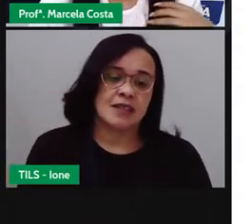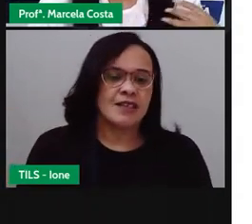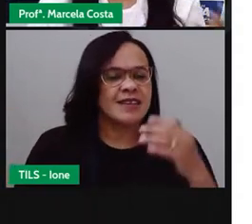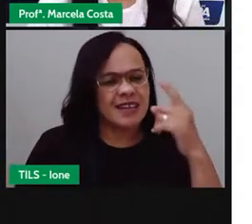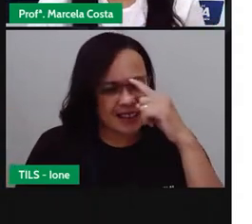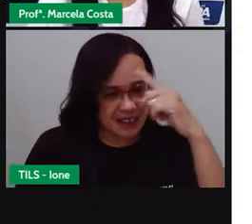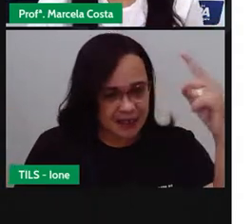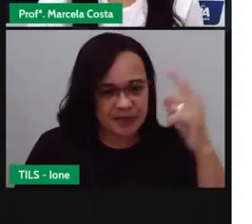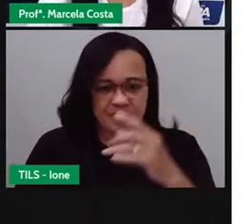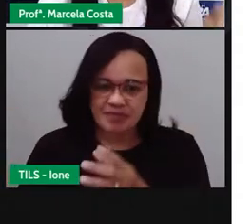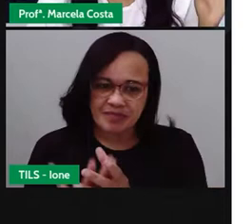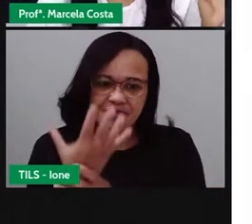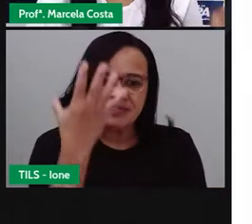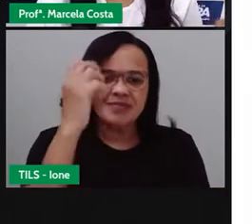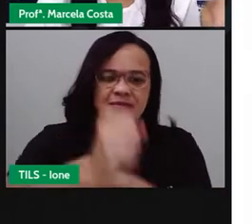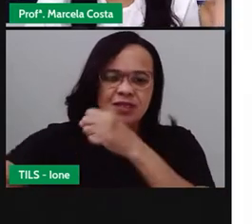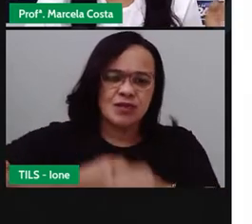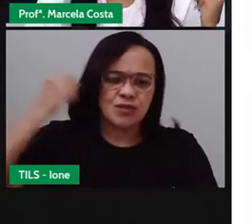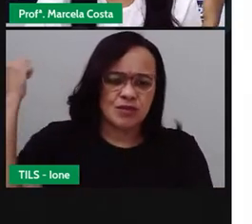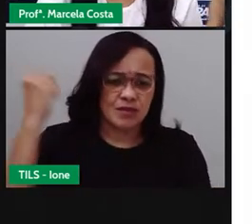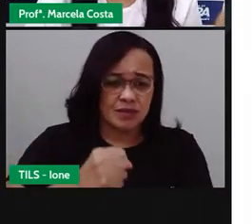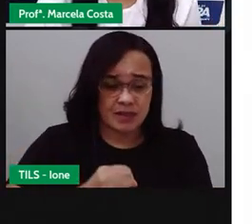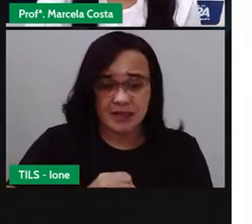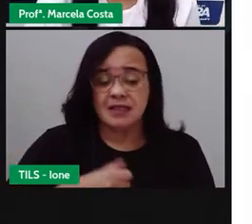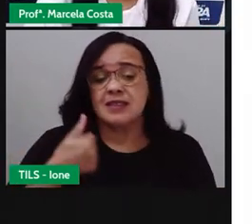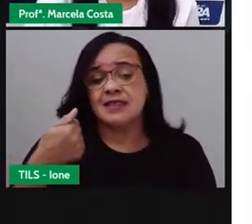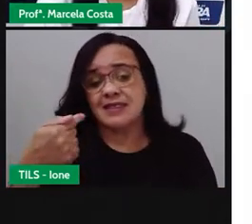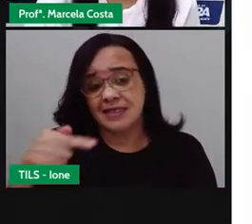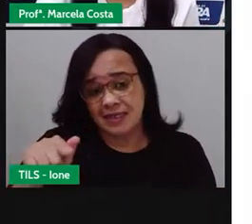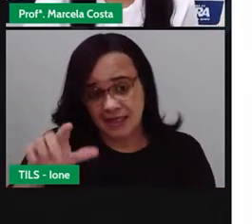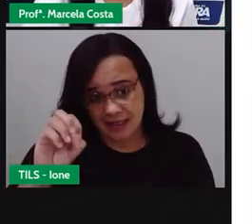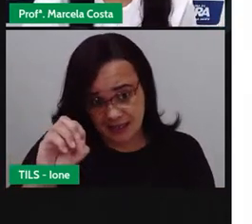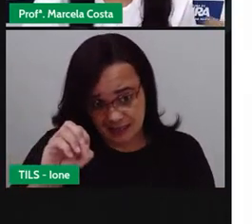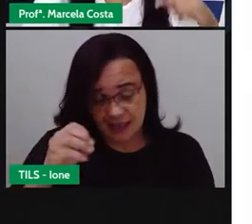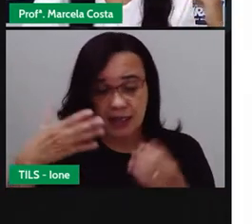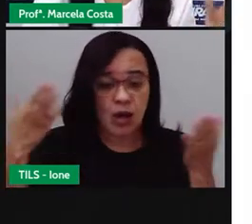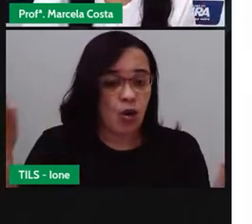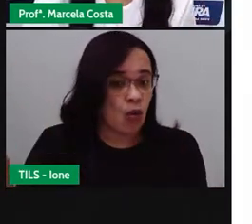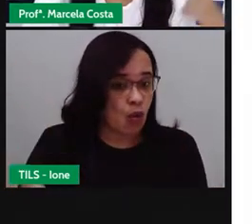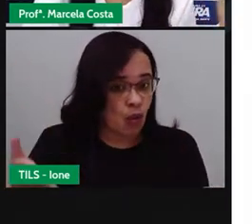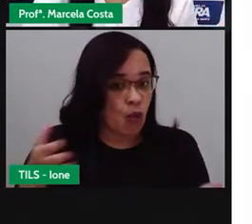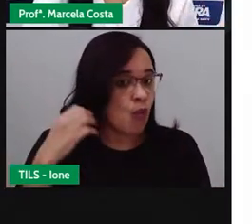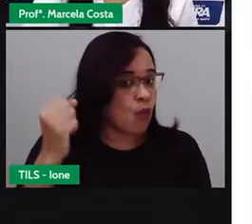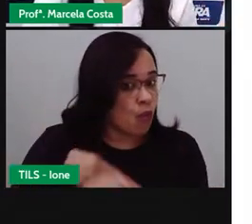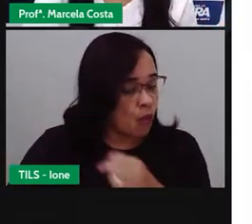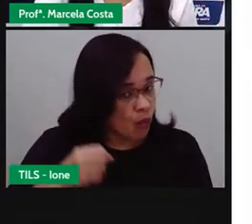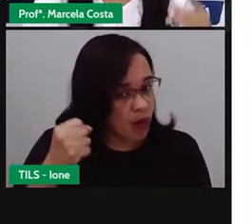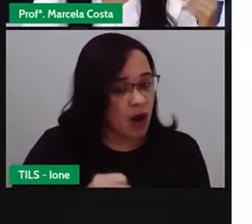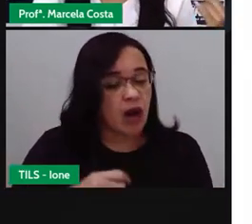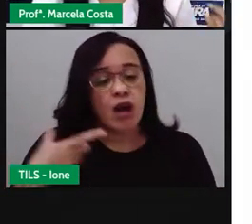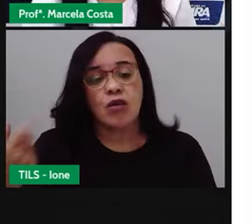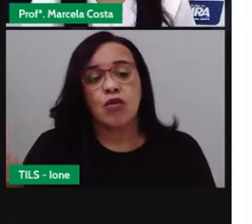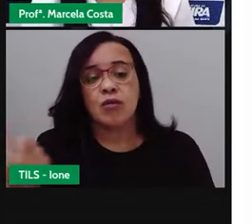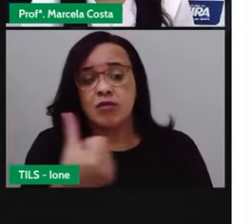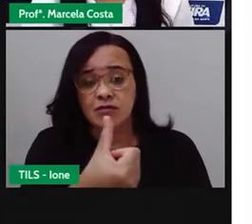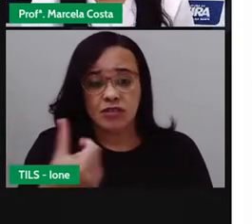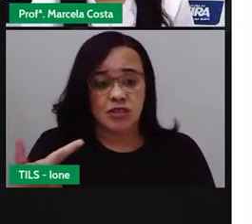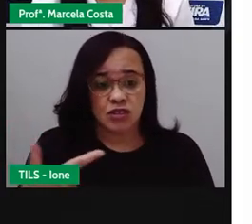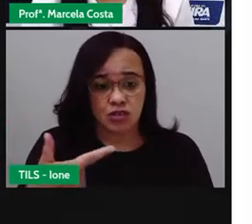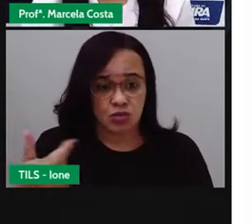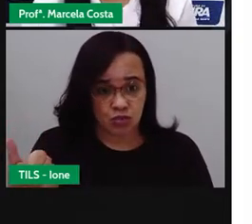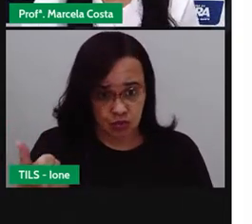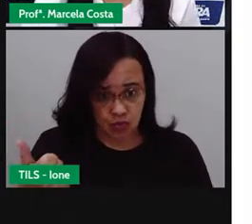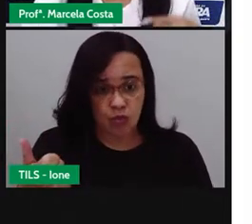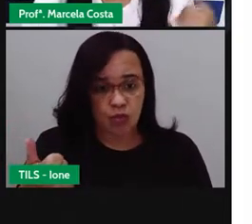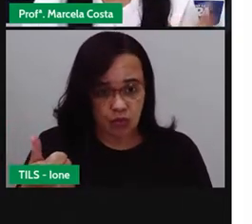lá na década de 70 e, desde então, ele já está no ano 2021, desde então, ele está passando por muitas modificações.